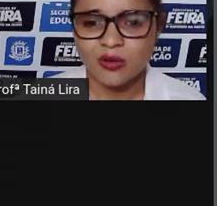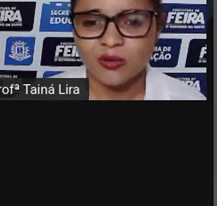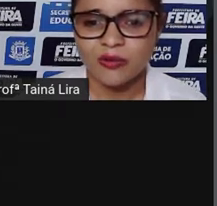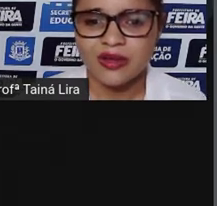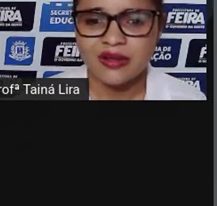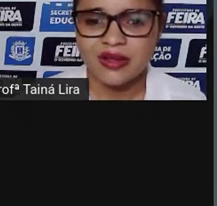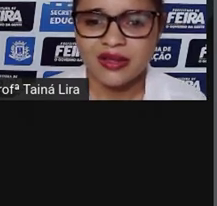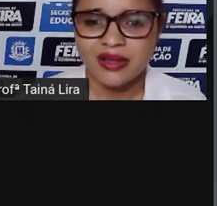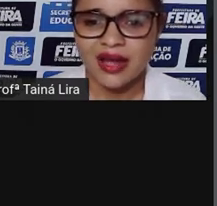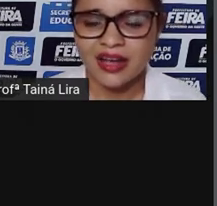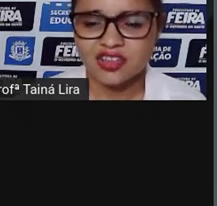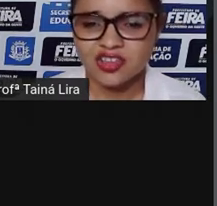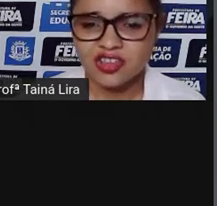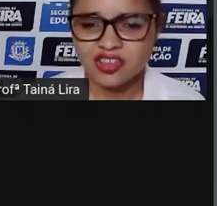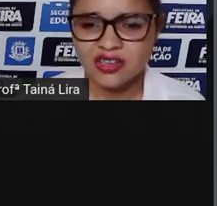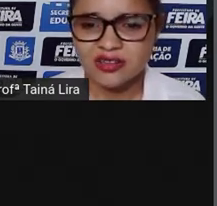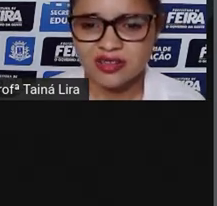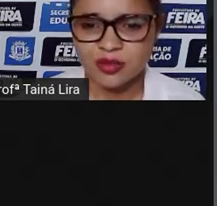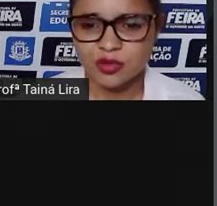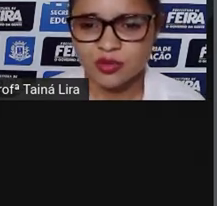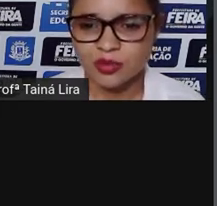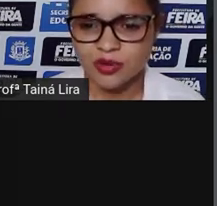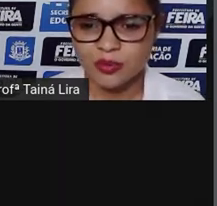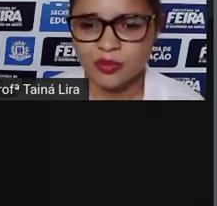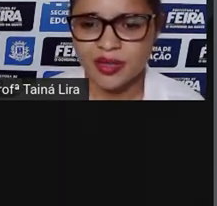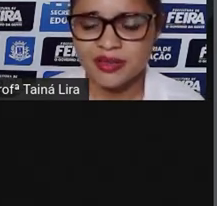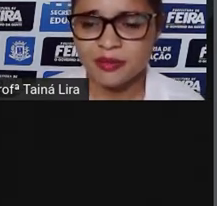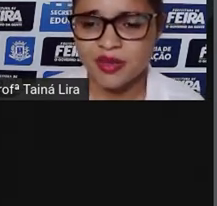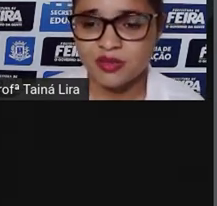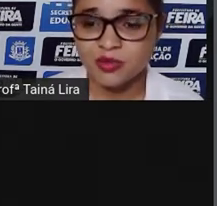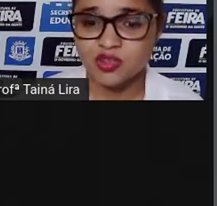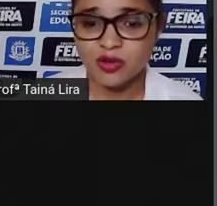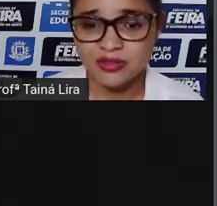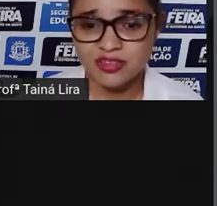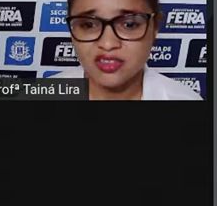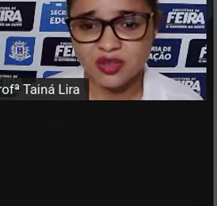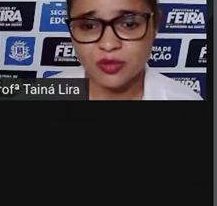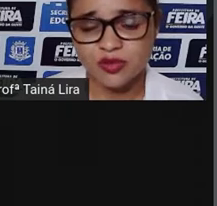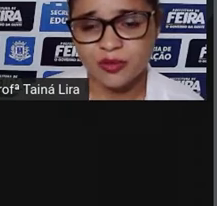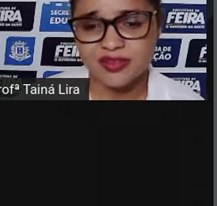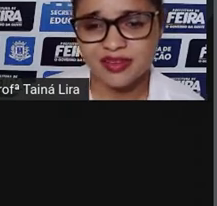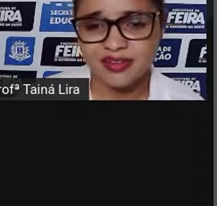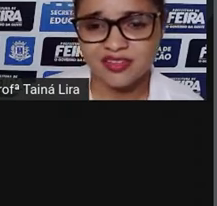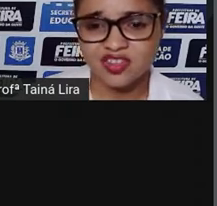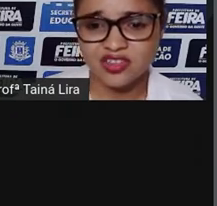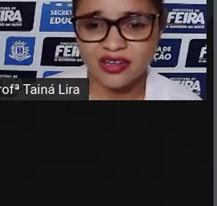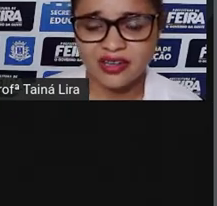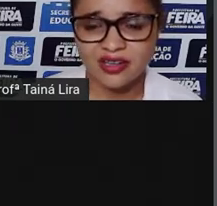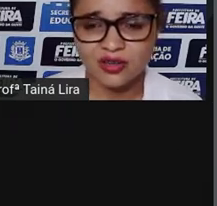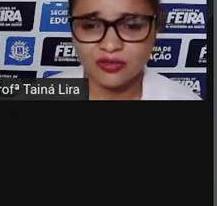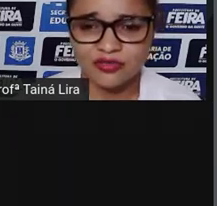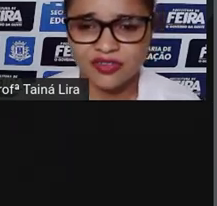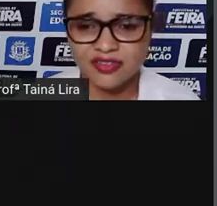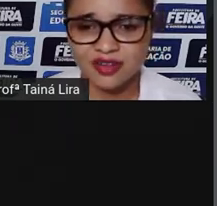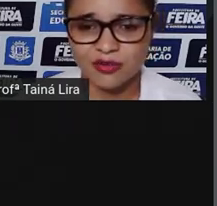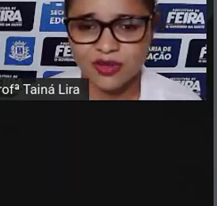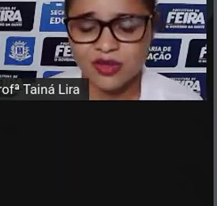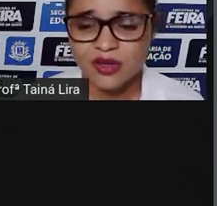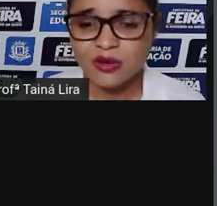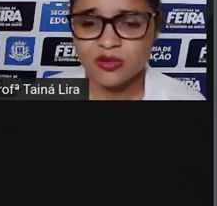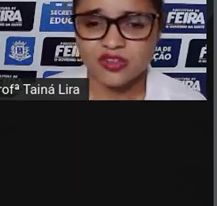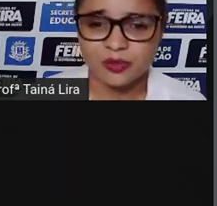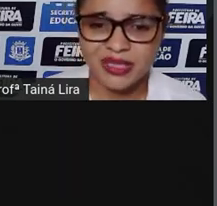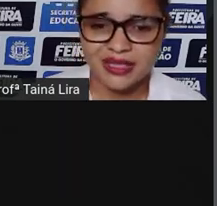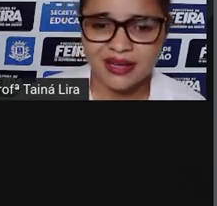Logo, a gente da tribo de Bungo e Bubba e até mesmo de outras tribos começaram a assistir aquela nova invenção.